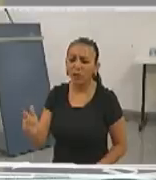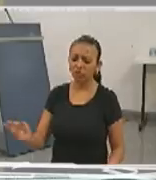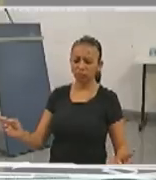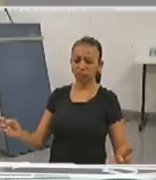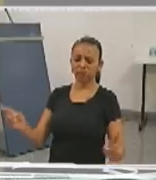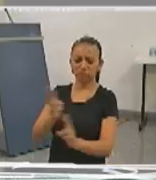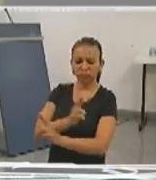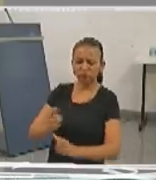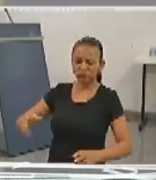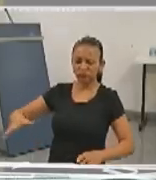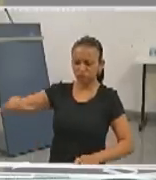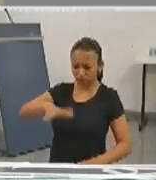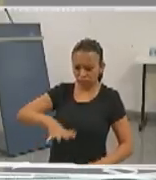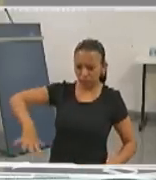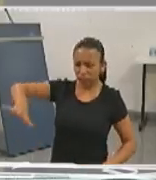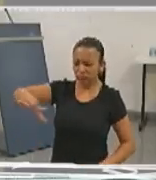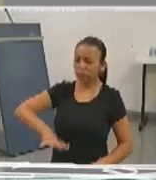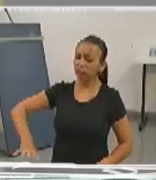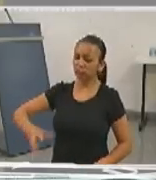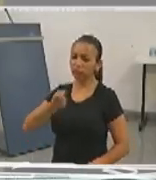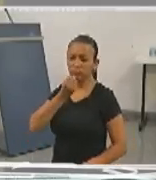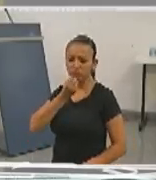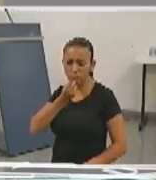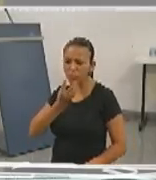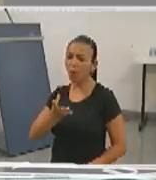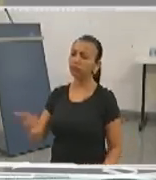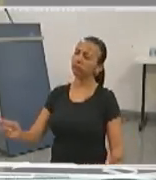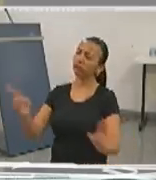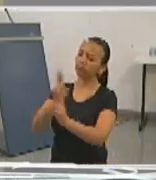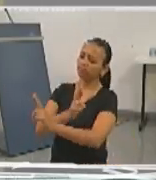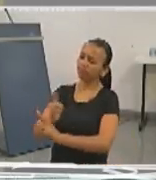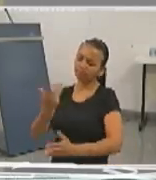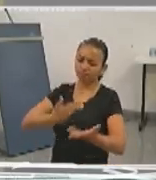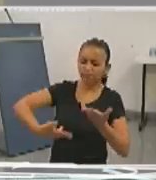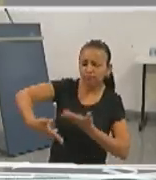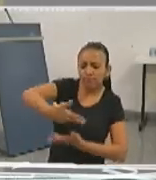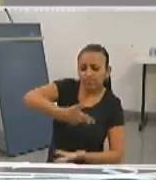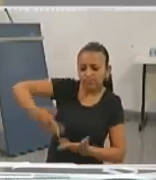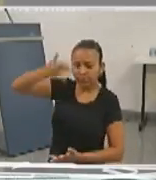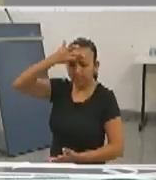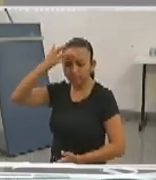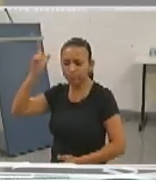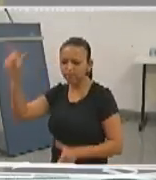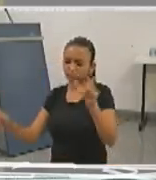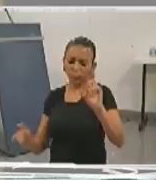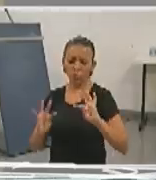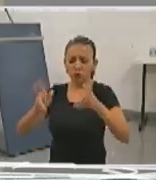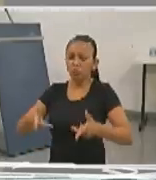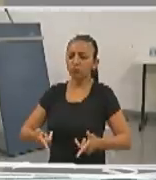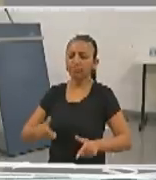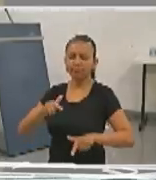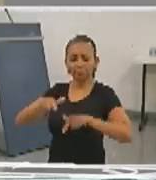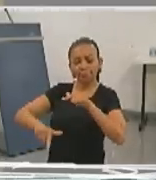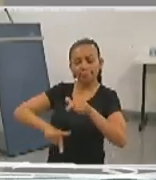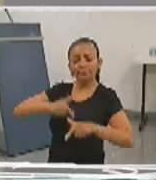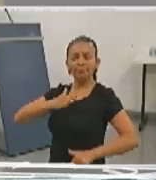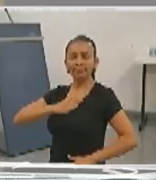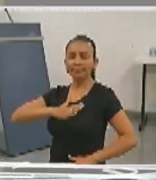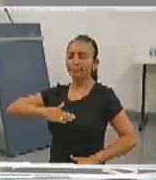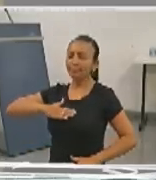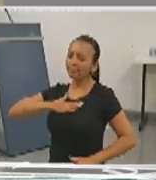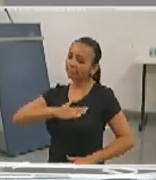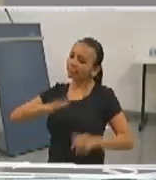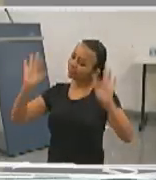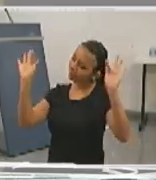ambiente que proporcione um relacionamento interpessoal em que todos estejam trabalhando de forma satisfeita,